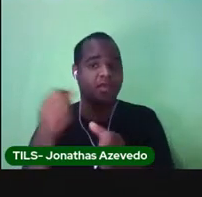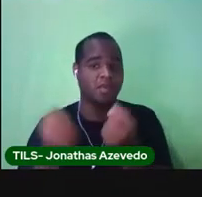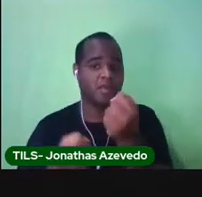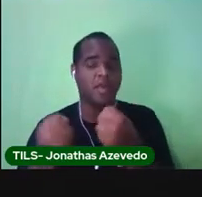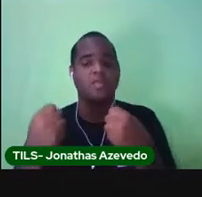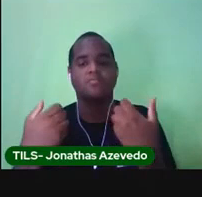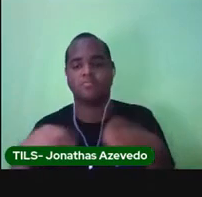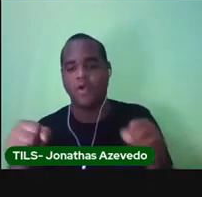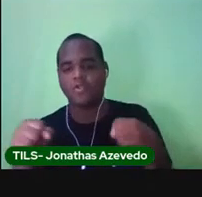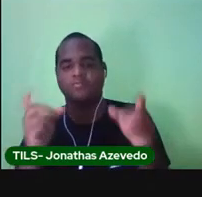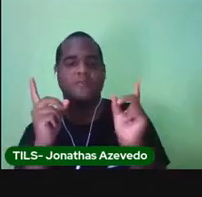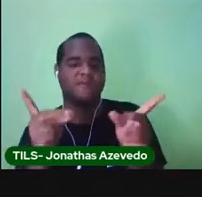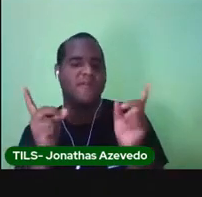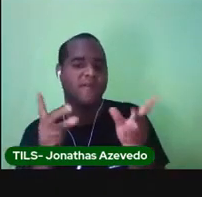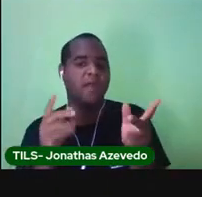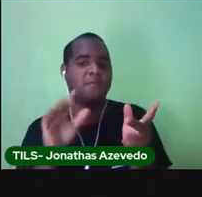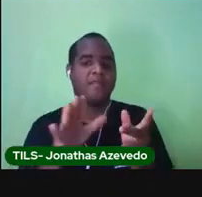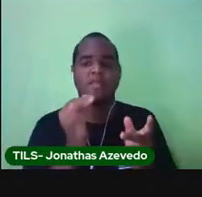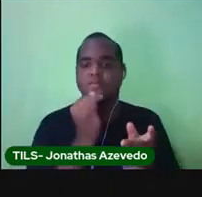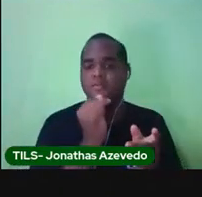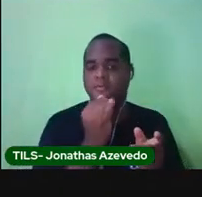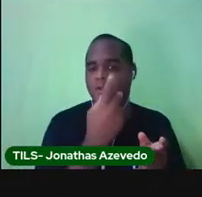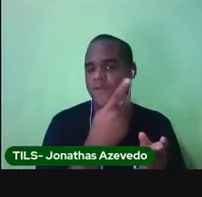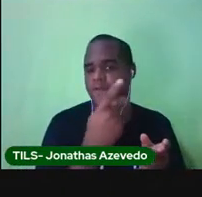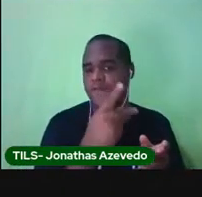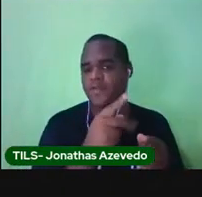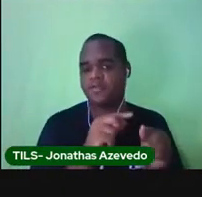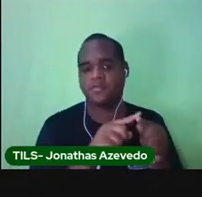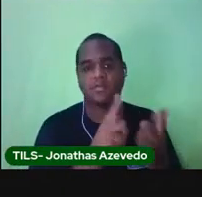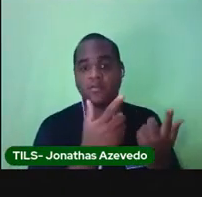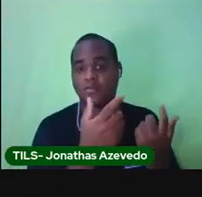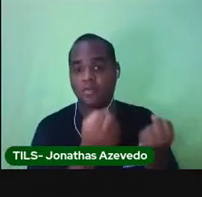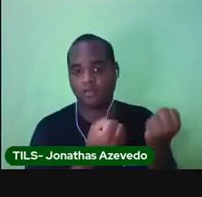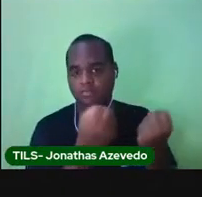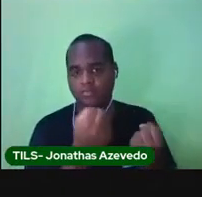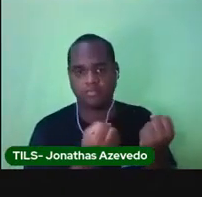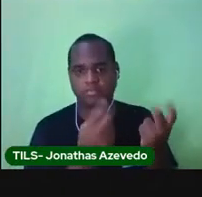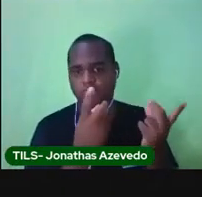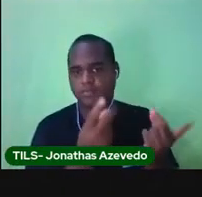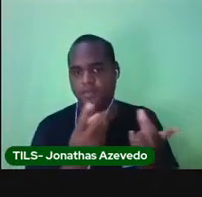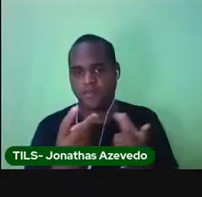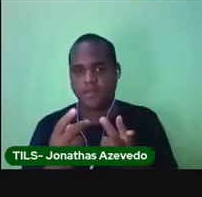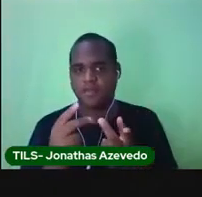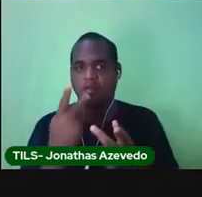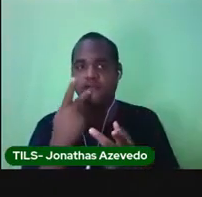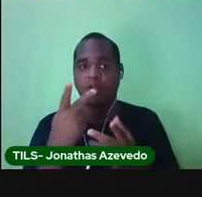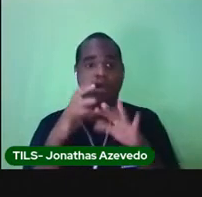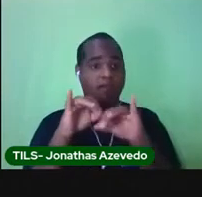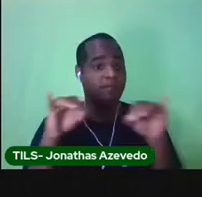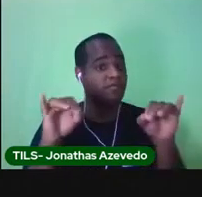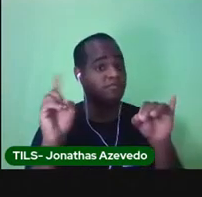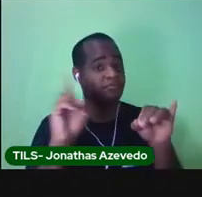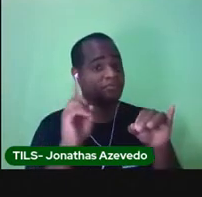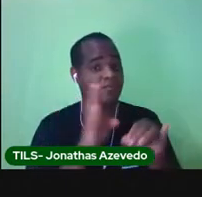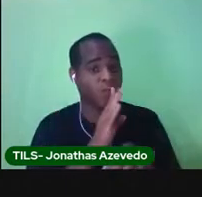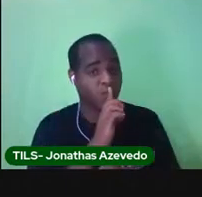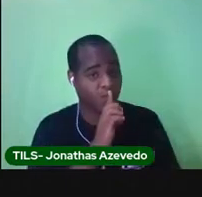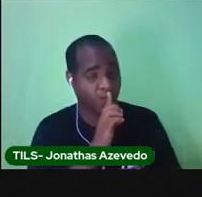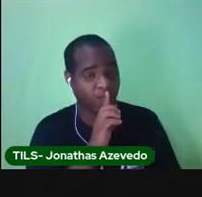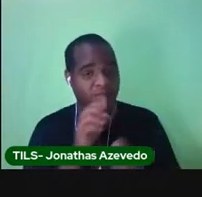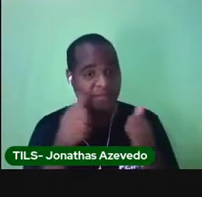para vender. Mas esse automóvel serão vendidos em sigilo. Por favor, não comente com ninguém.